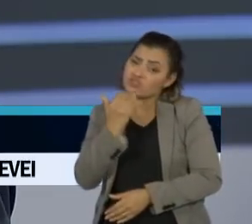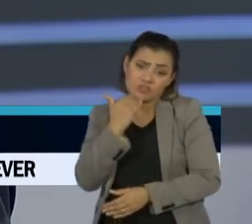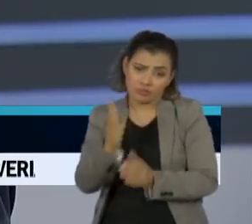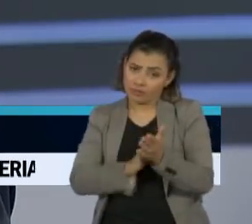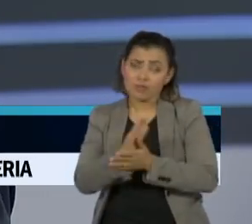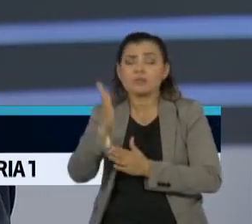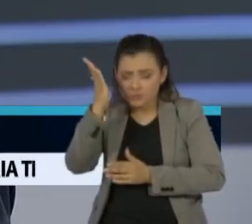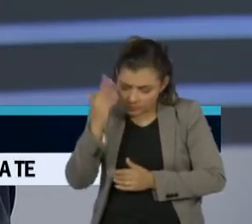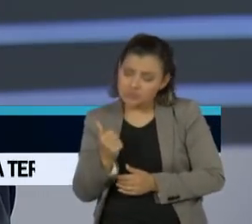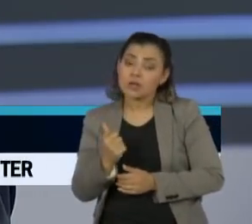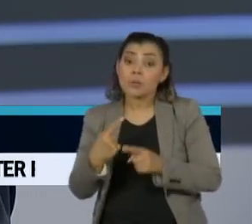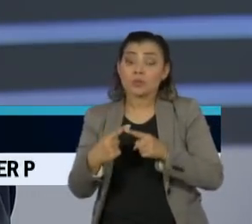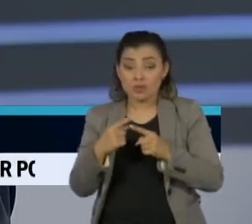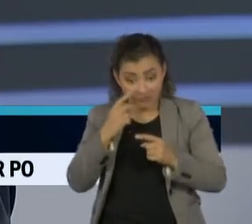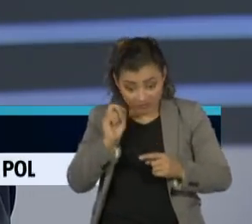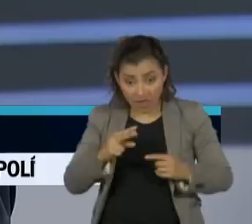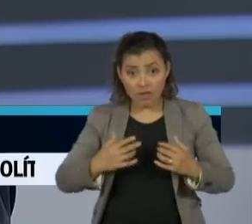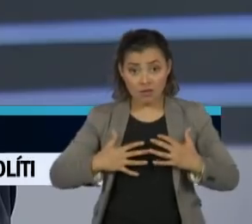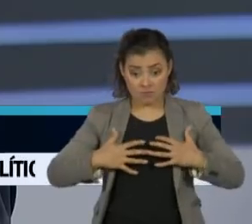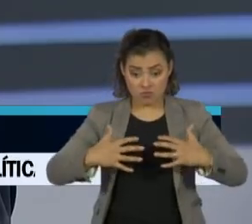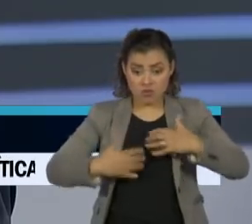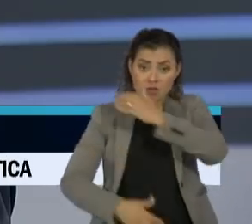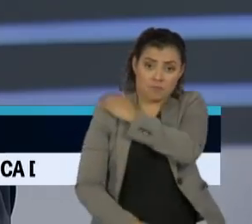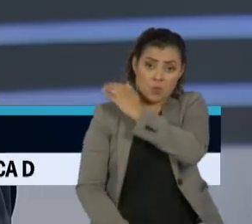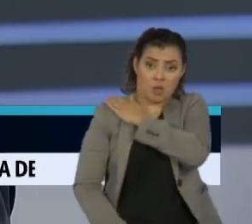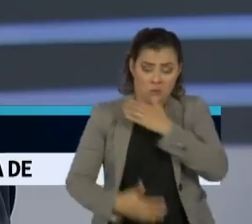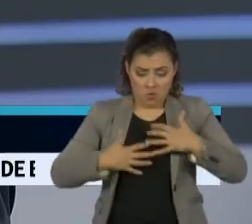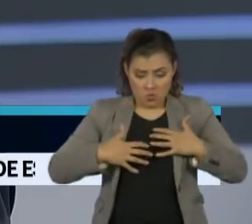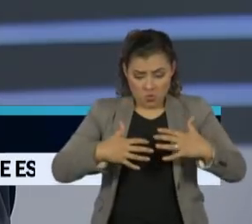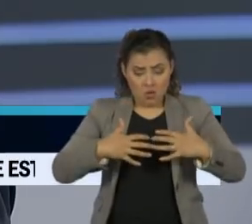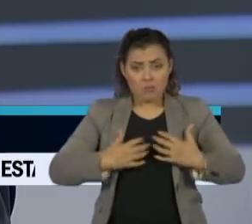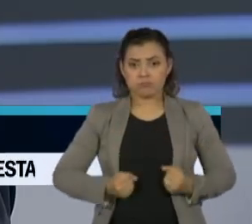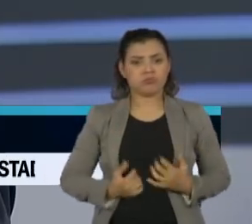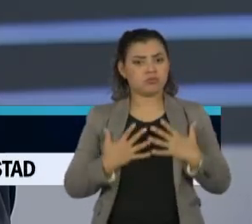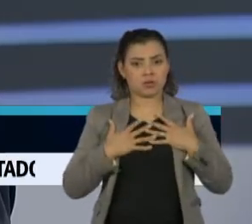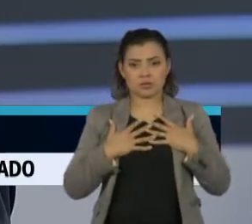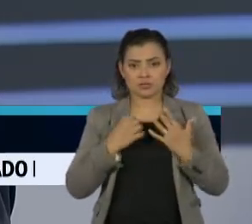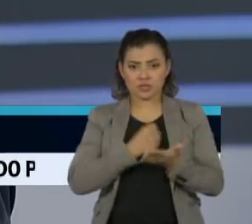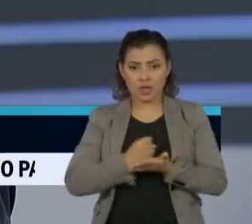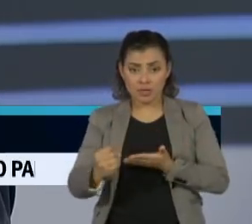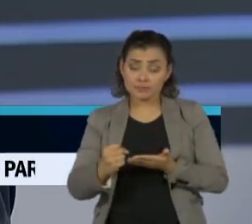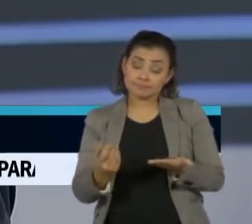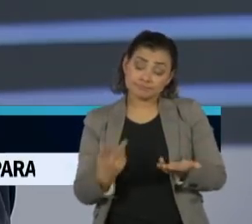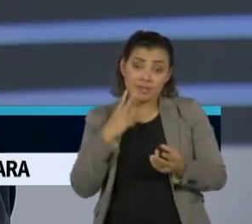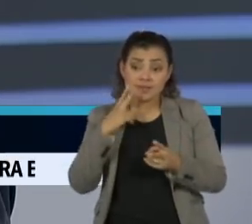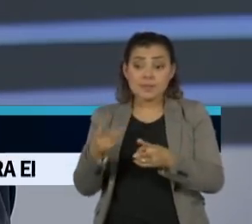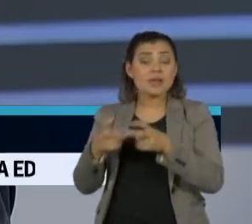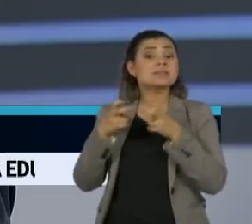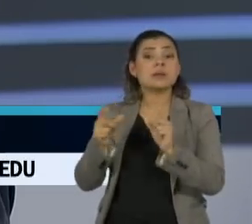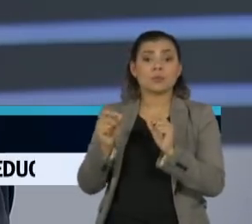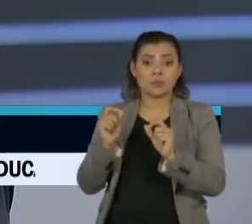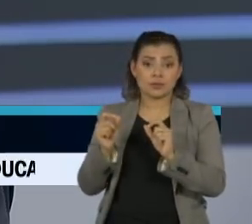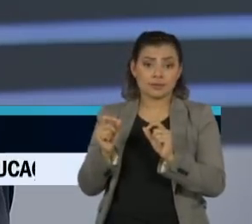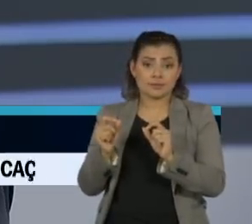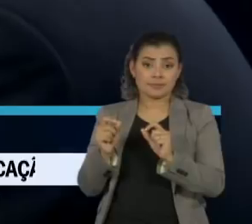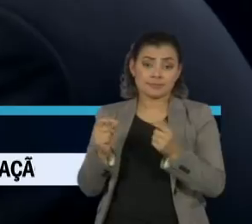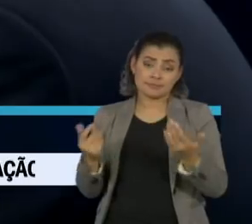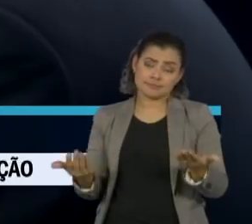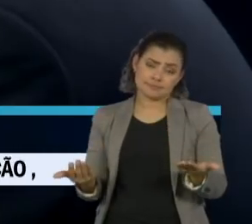o dano ao pulmão induzido pelo vírus, você percebe que o que você tem que fazer é